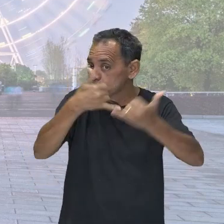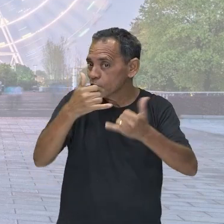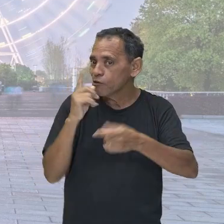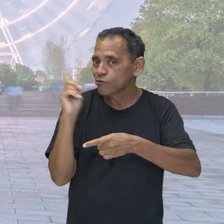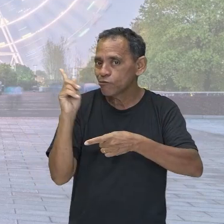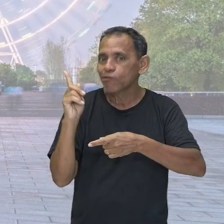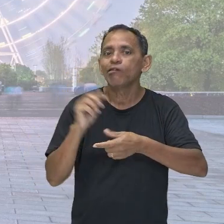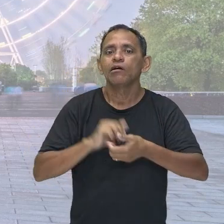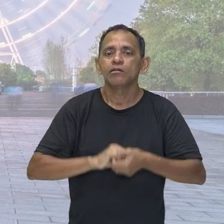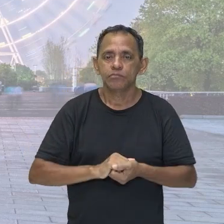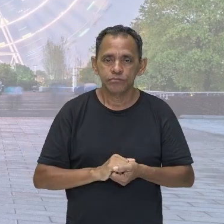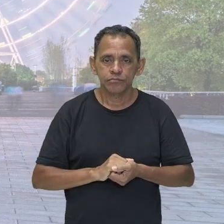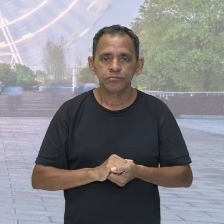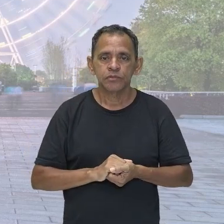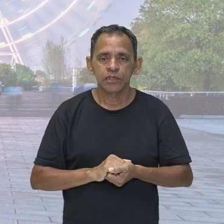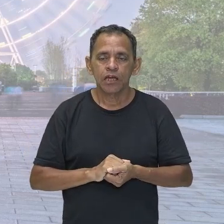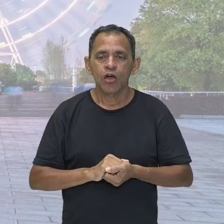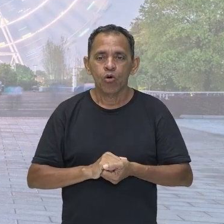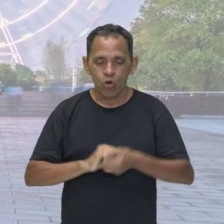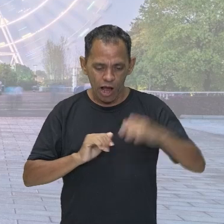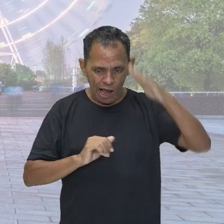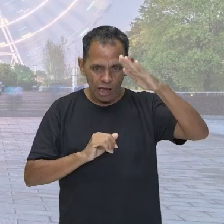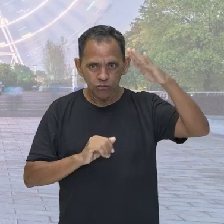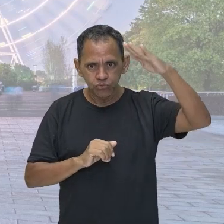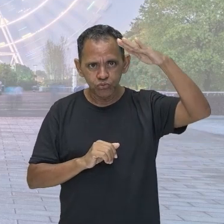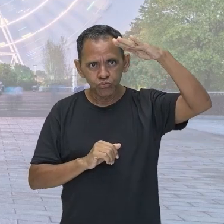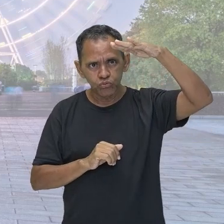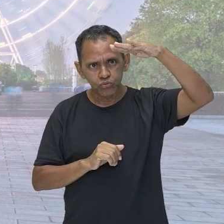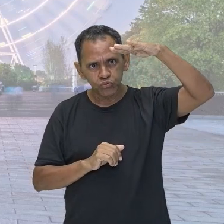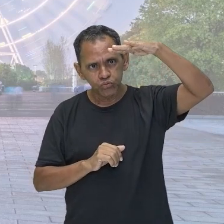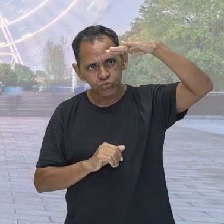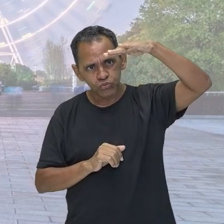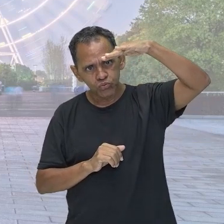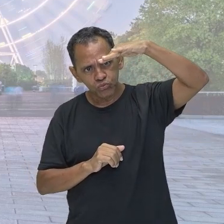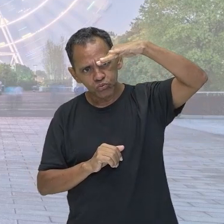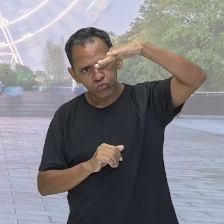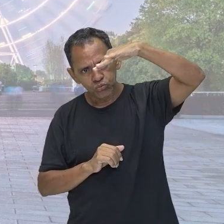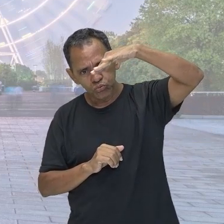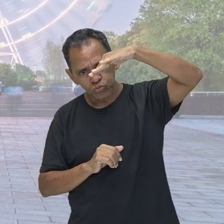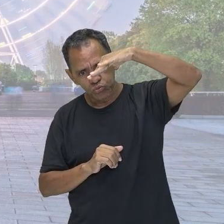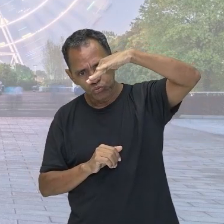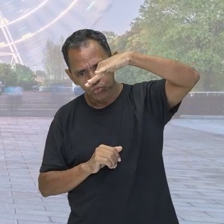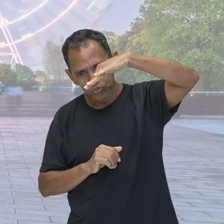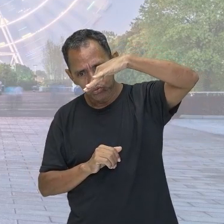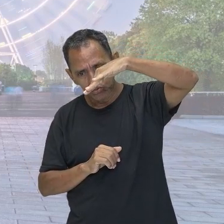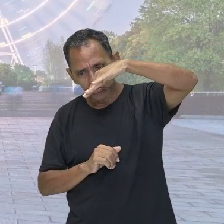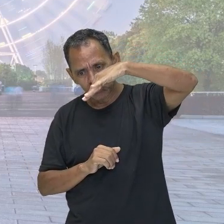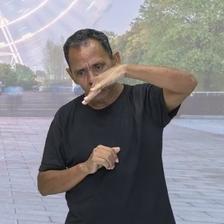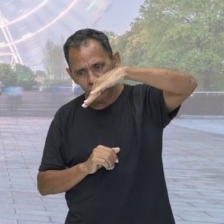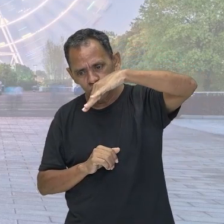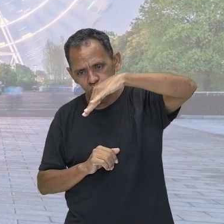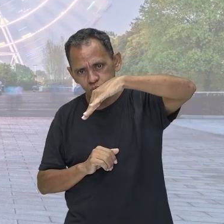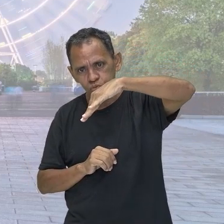paradinho. Aí ele vai descendo a ladeira. E do nada ele começa a descer com muita velocidade. Ele tinha uma energia